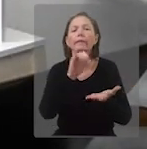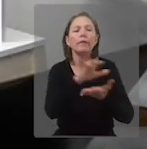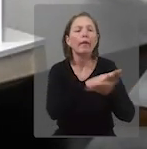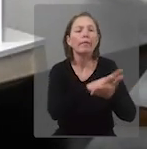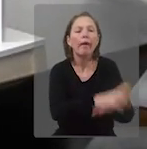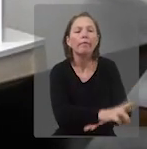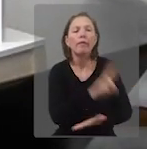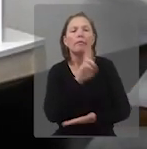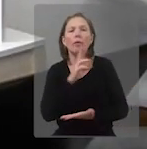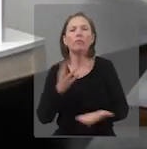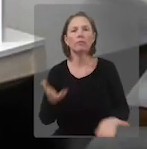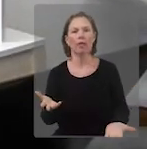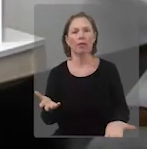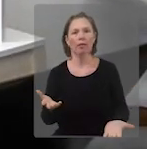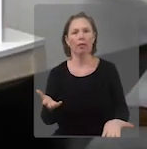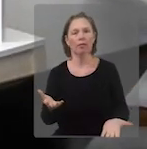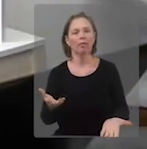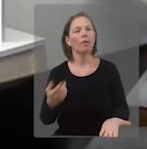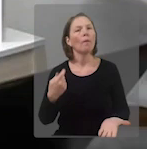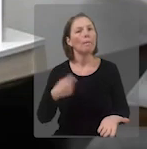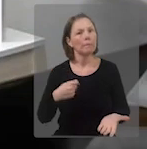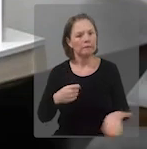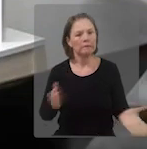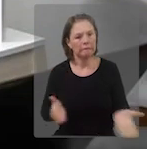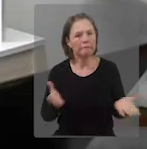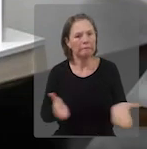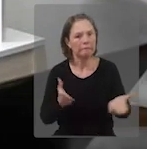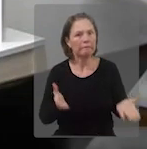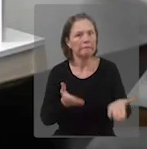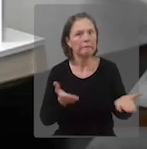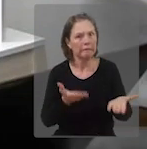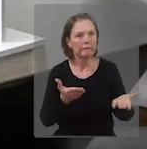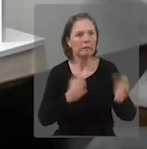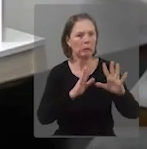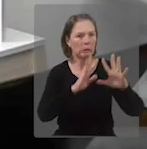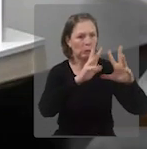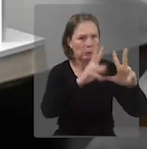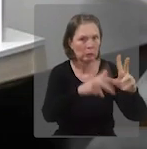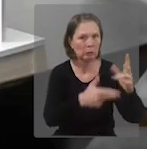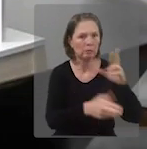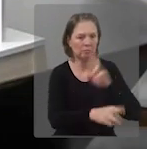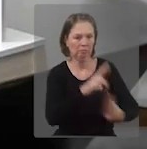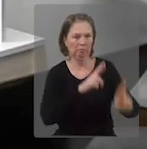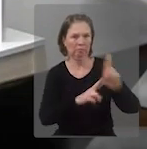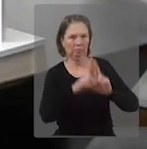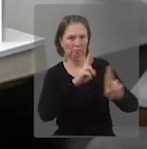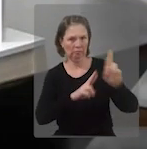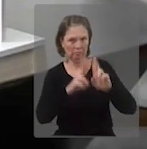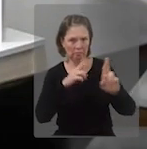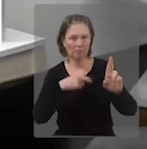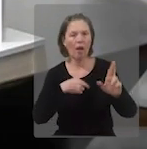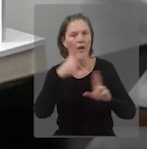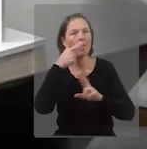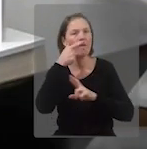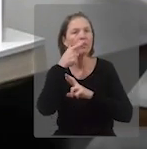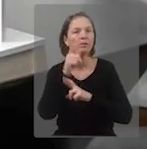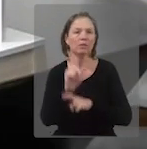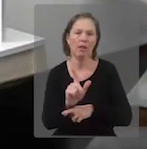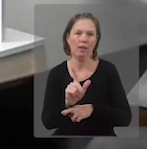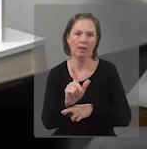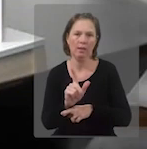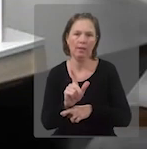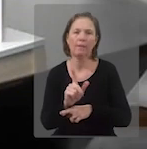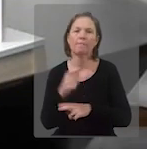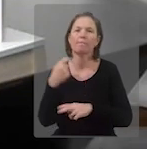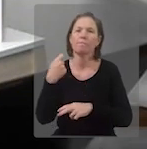imagina se ninguém responde. Então, esse é o desafio também da escola hoje e é o que a gente está avaliando. Ah, é interessante, mas